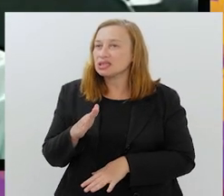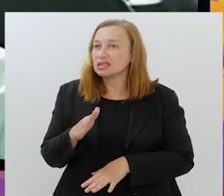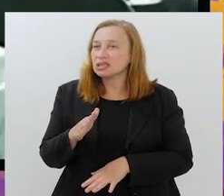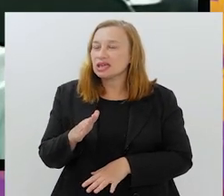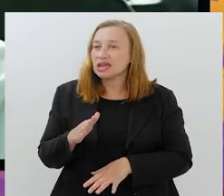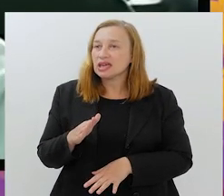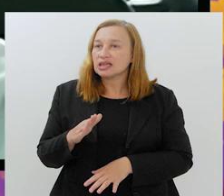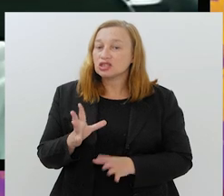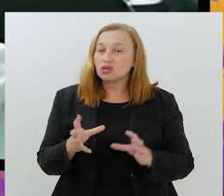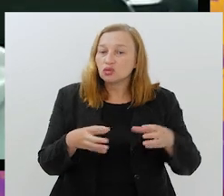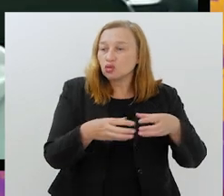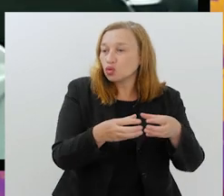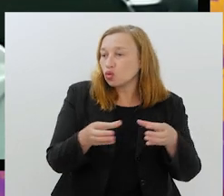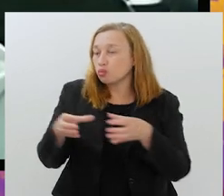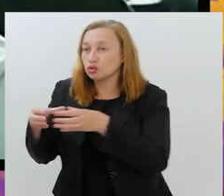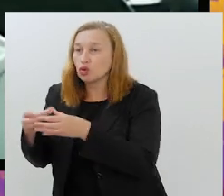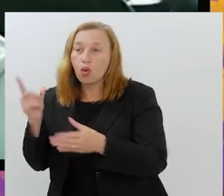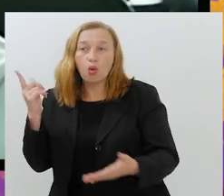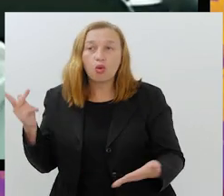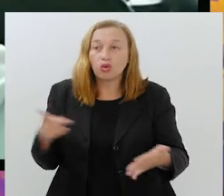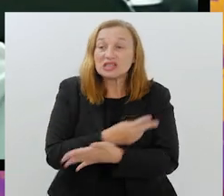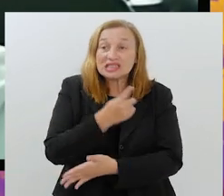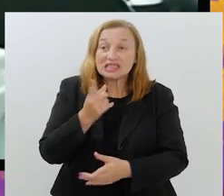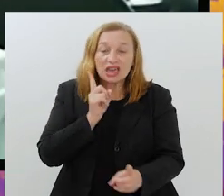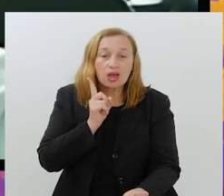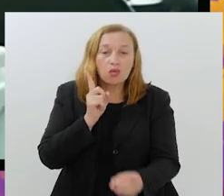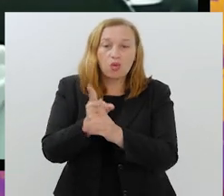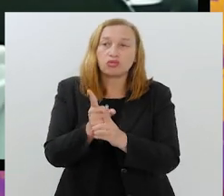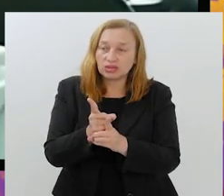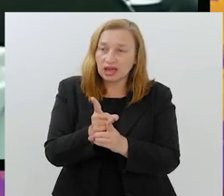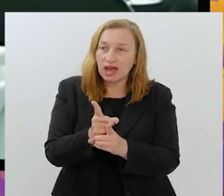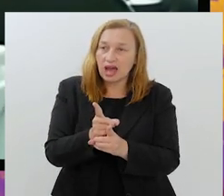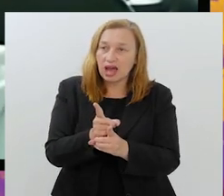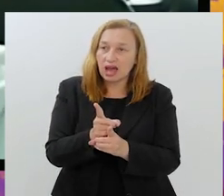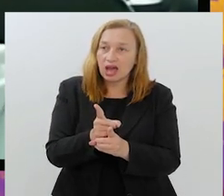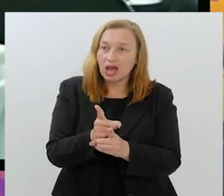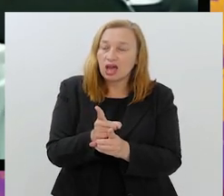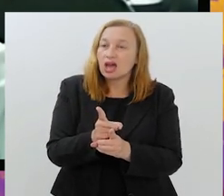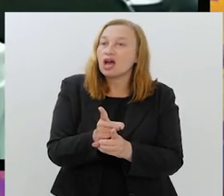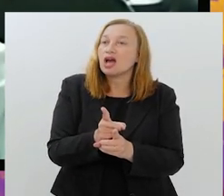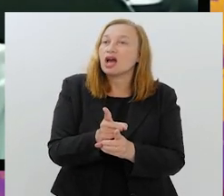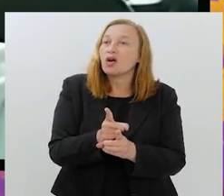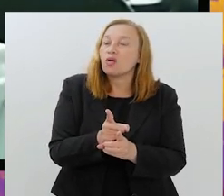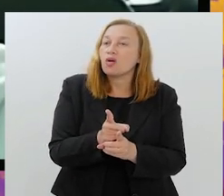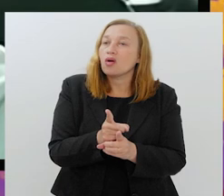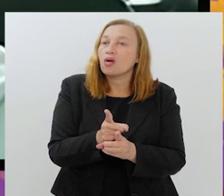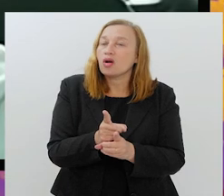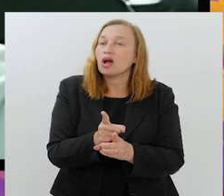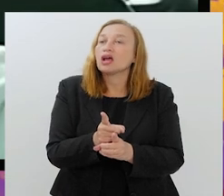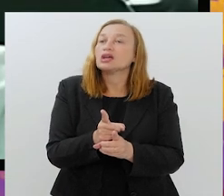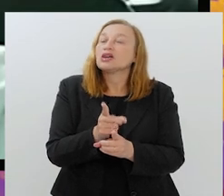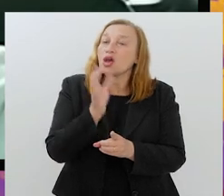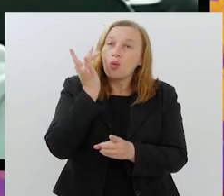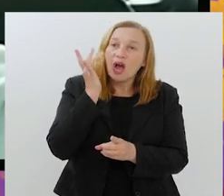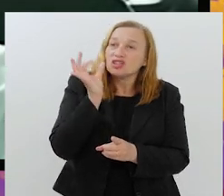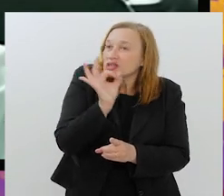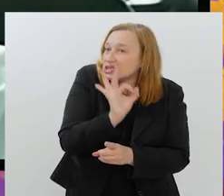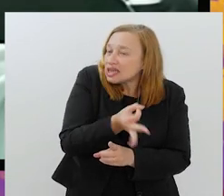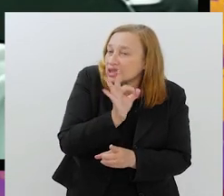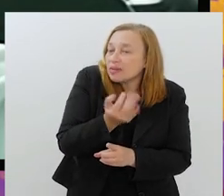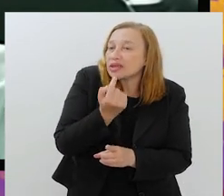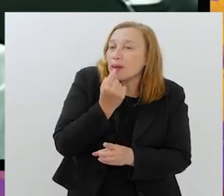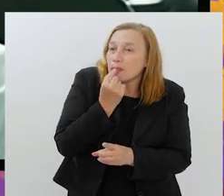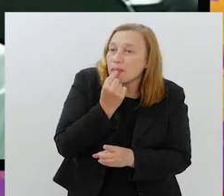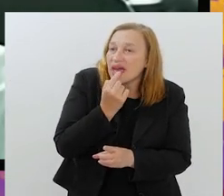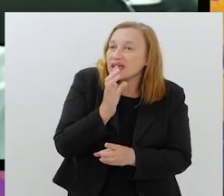as ligas conseguirem encontrar um ponto de interseção na venda de direitos do Campeonato Brasileiro, eu acho que nós estamos realmente